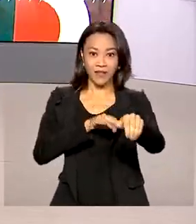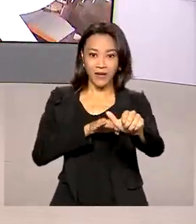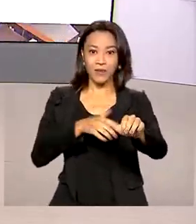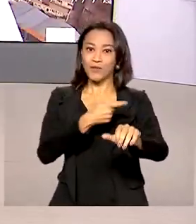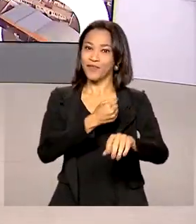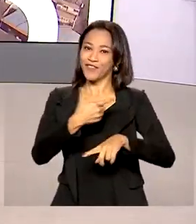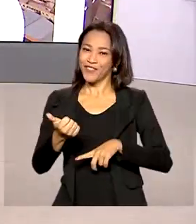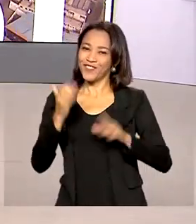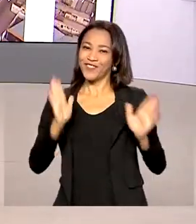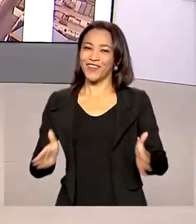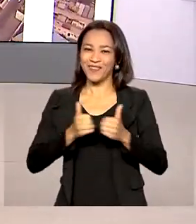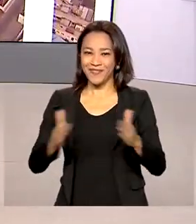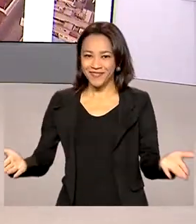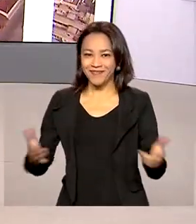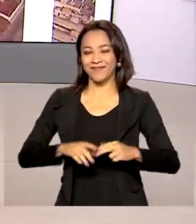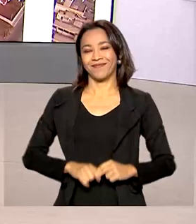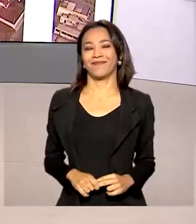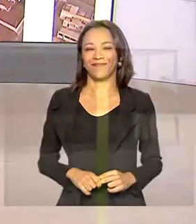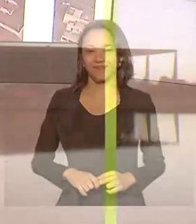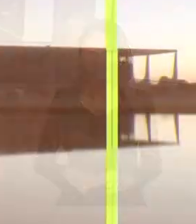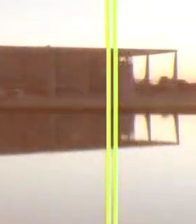2021, está começando.